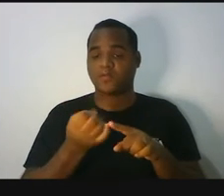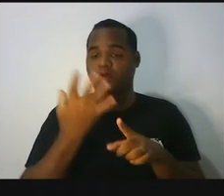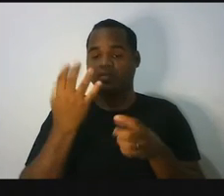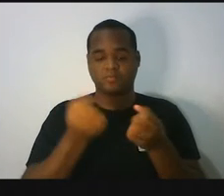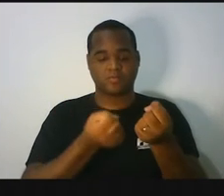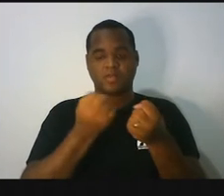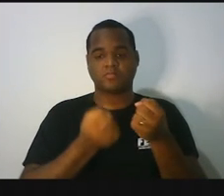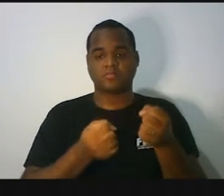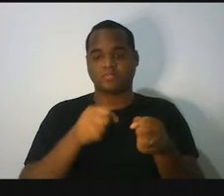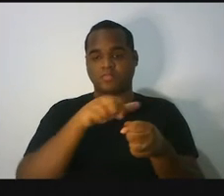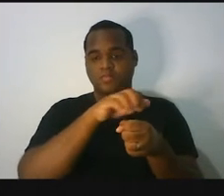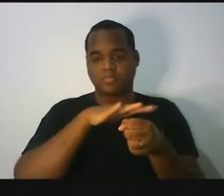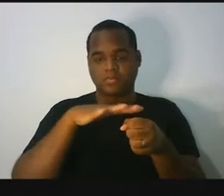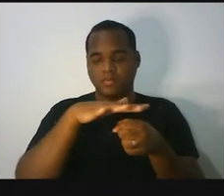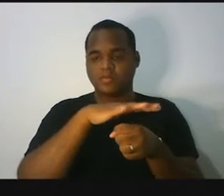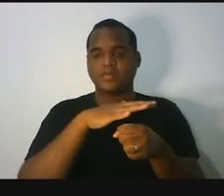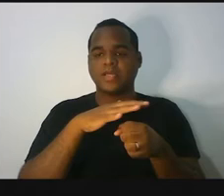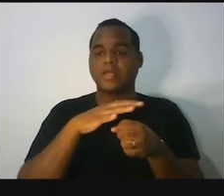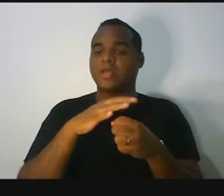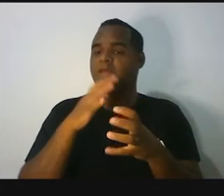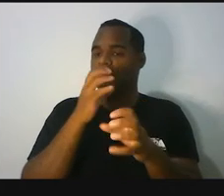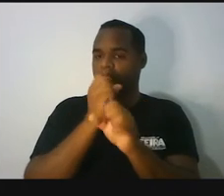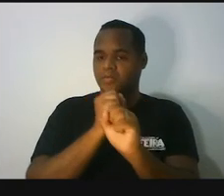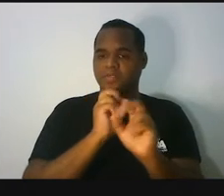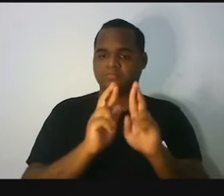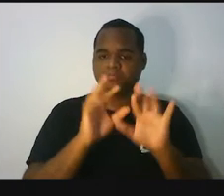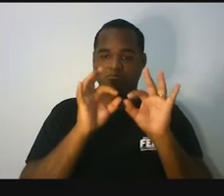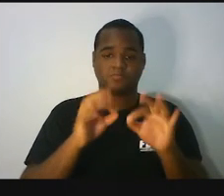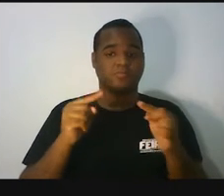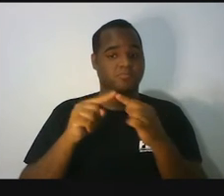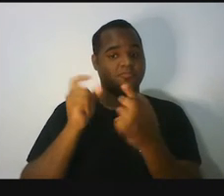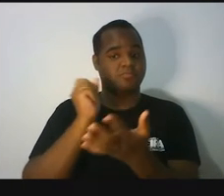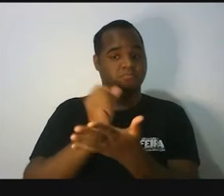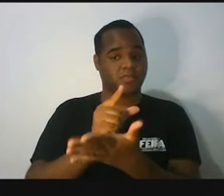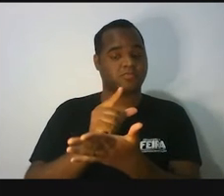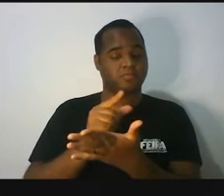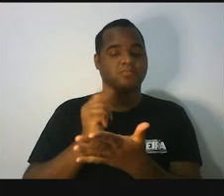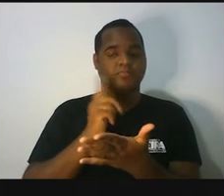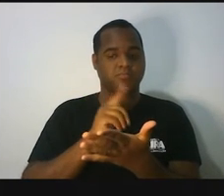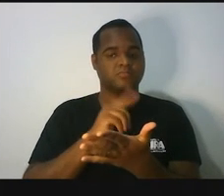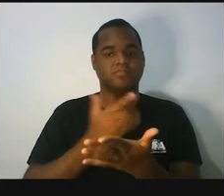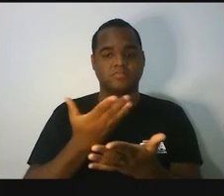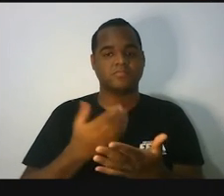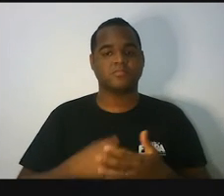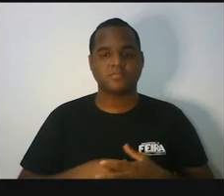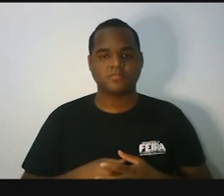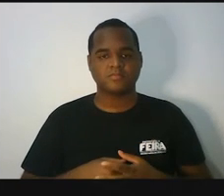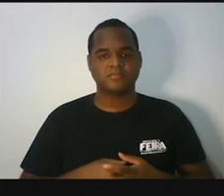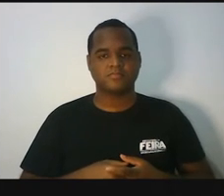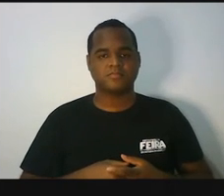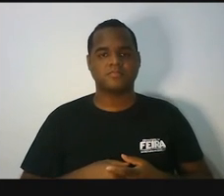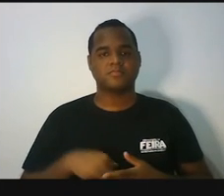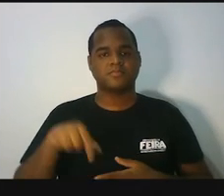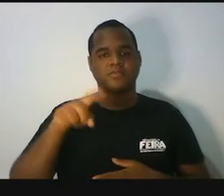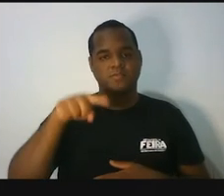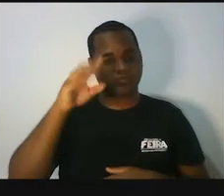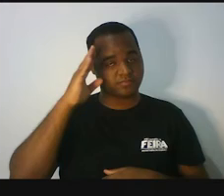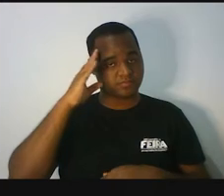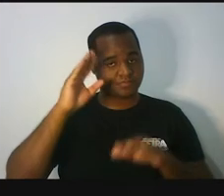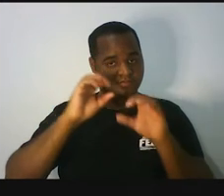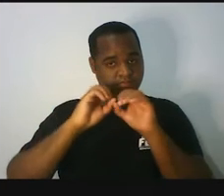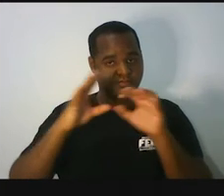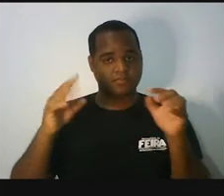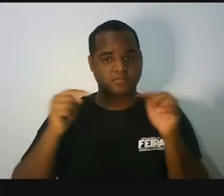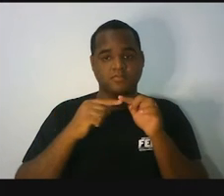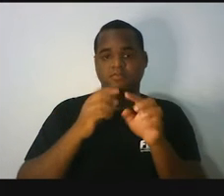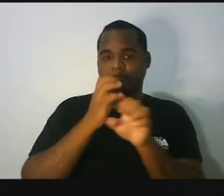do tanque está dando como resultado que ele está pagando pelo abastecimento. Para a gente descobrir essa quantidade de litros